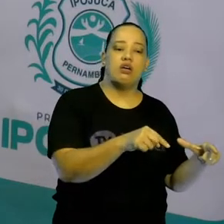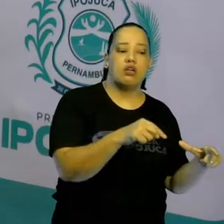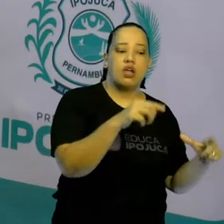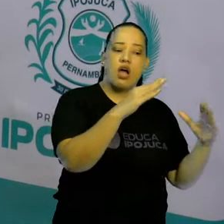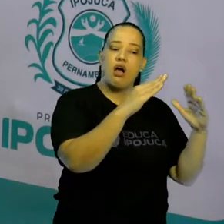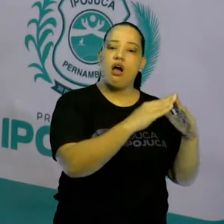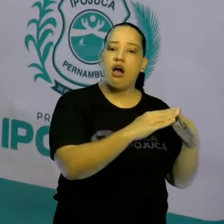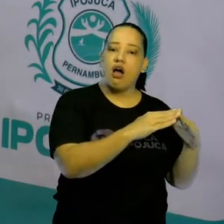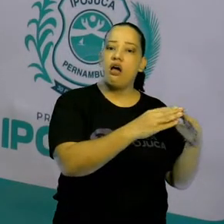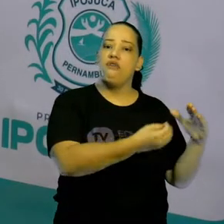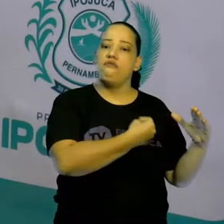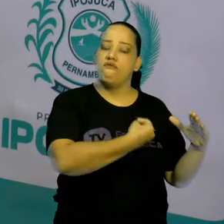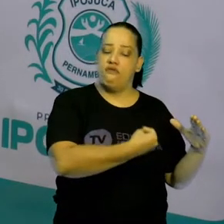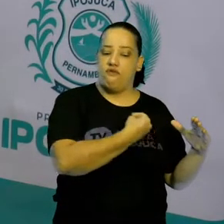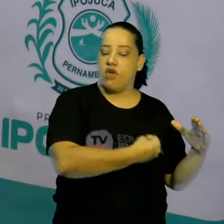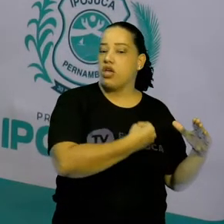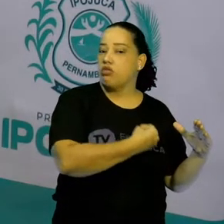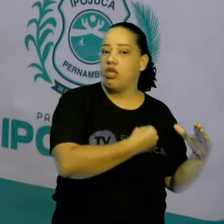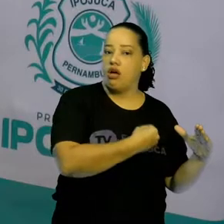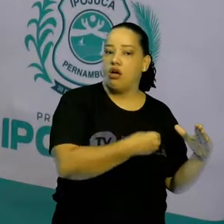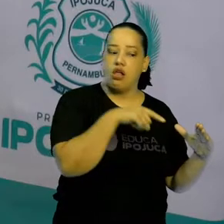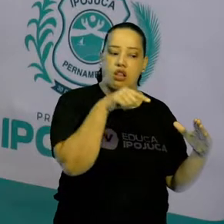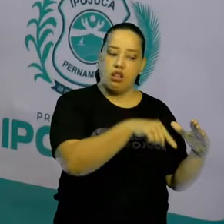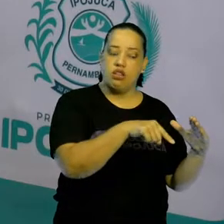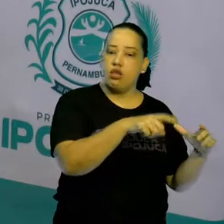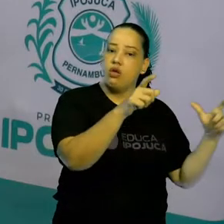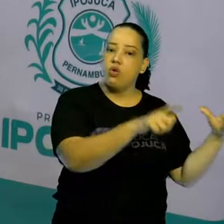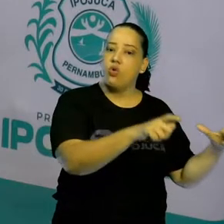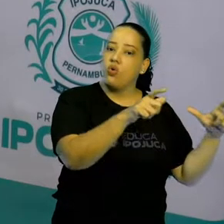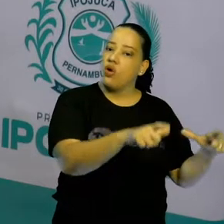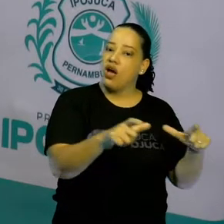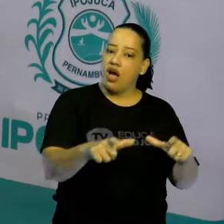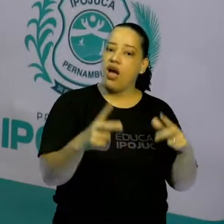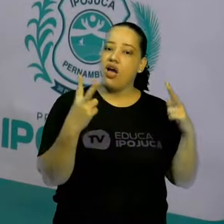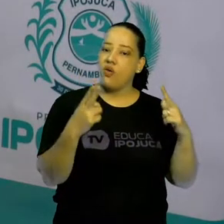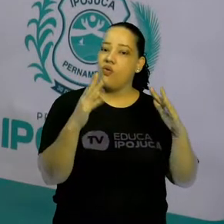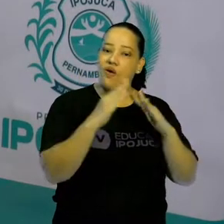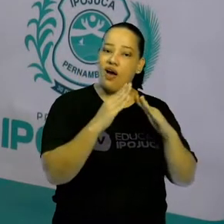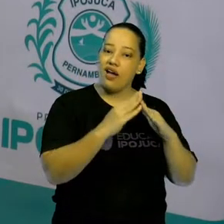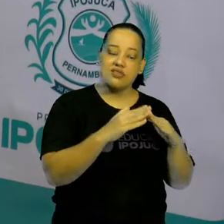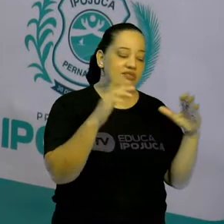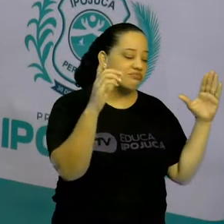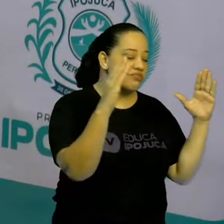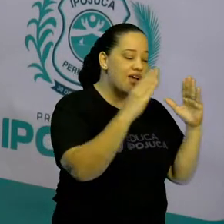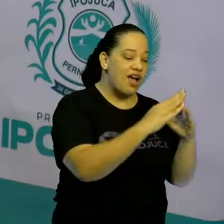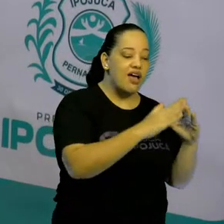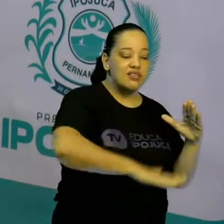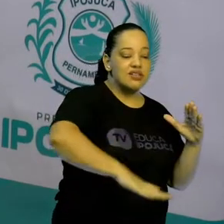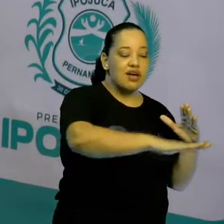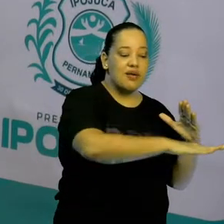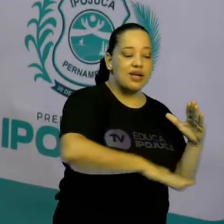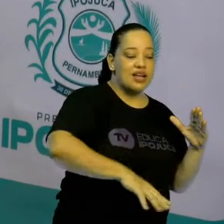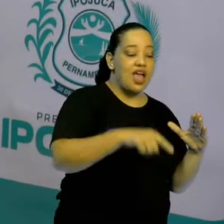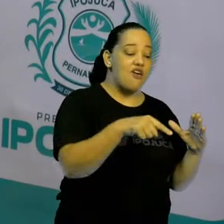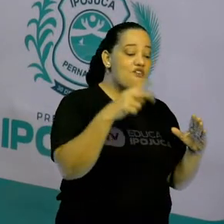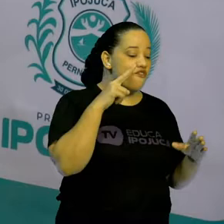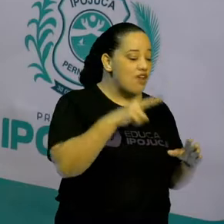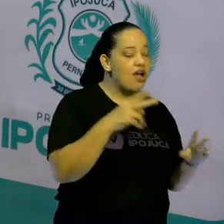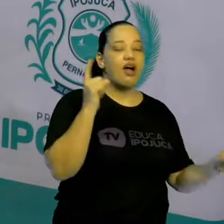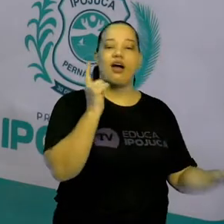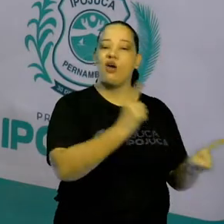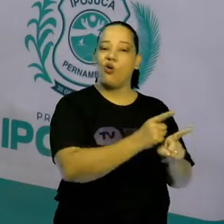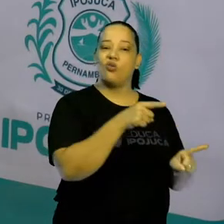o local que aquele ser vive. Como se fosse a casa dele. Eu sei que quando eu chegar ali, eu vou encontrar ele.